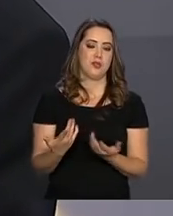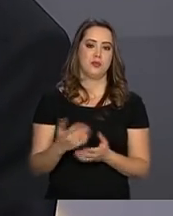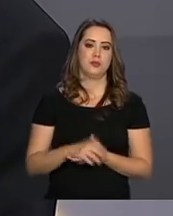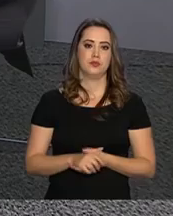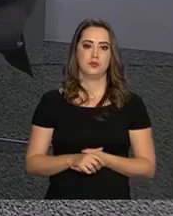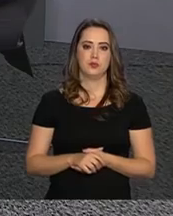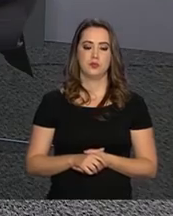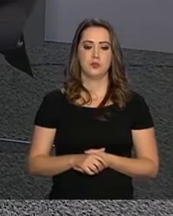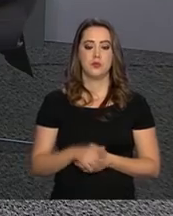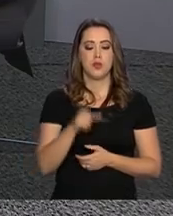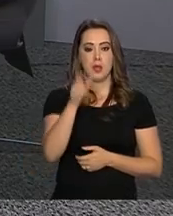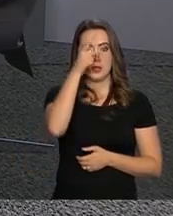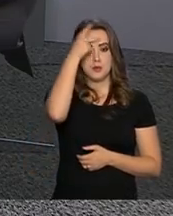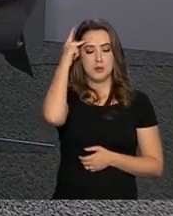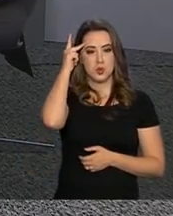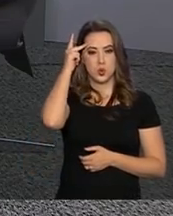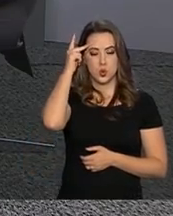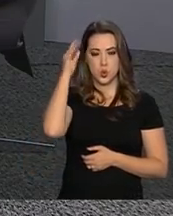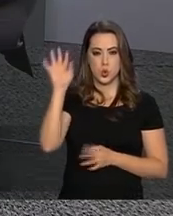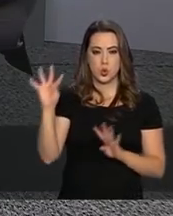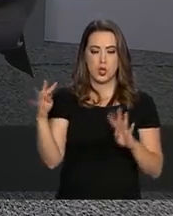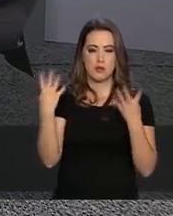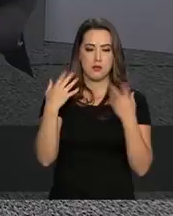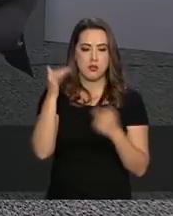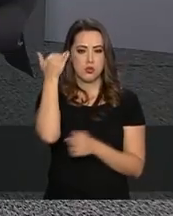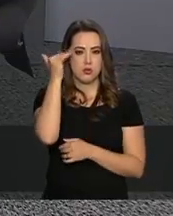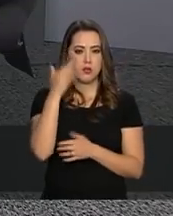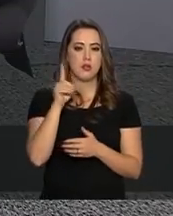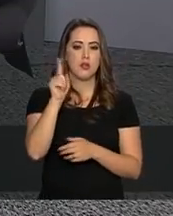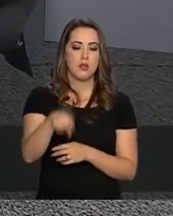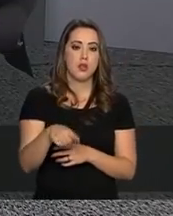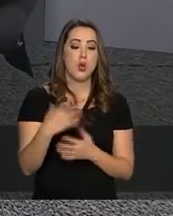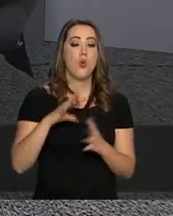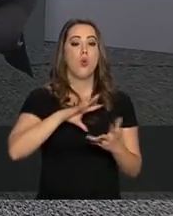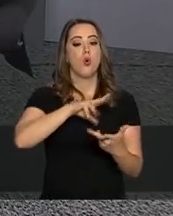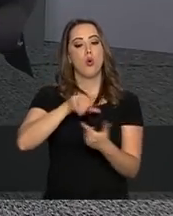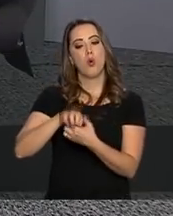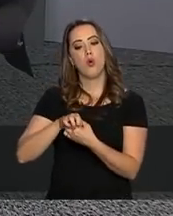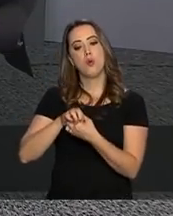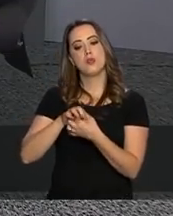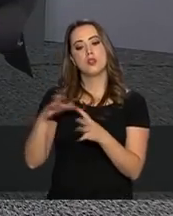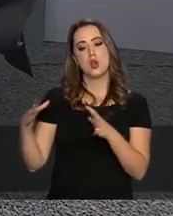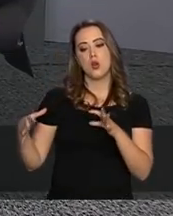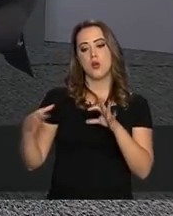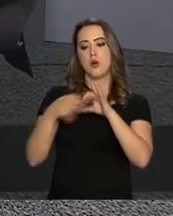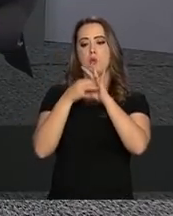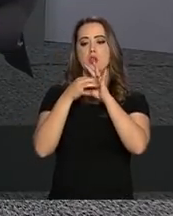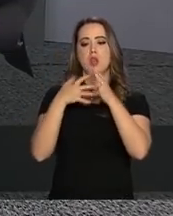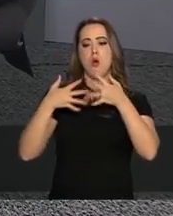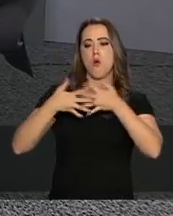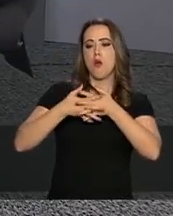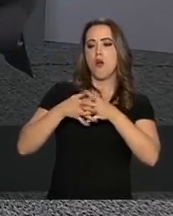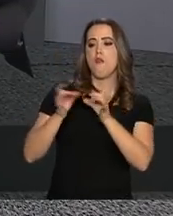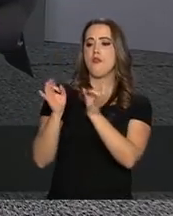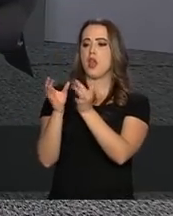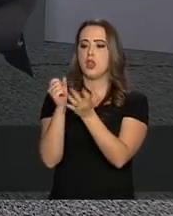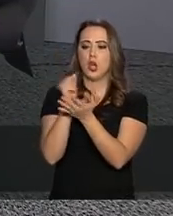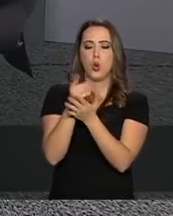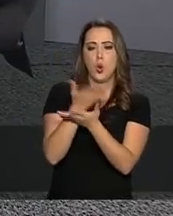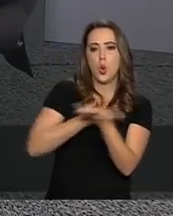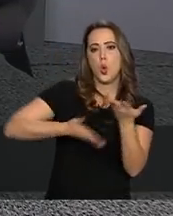Globalização, só para o telespectador, para quem nos assiste entender, é essa integração dos mercados, essa livre circulação de bens,